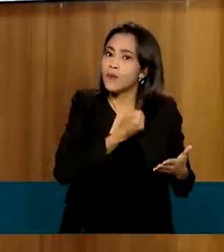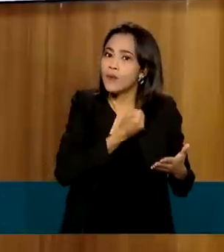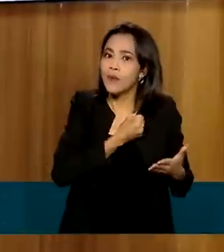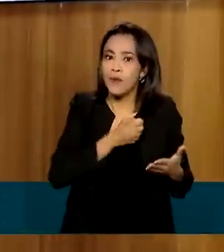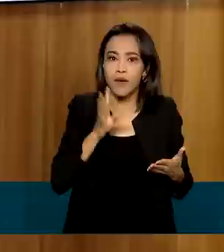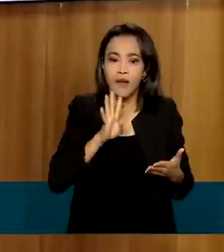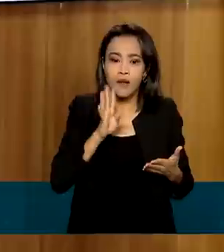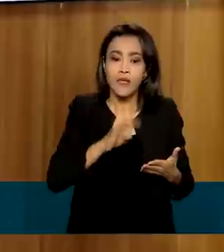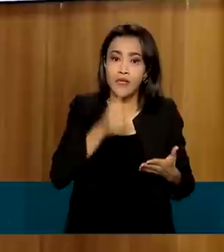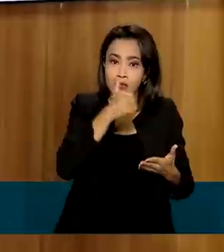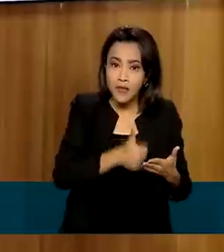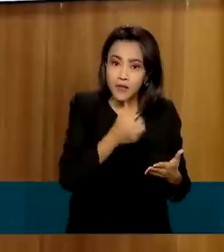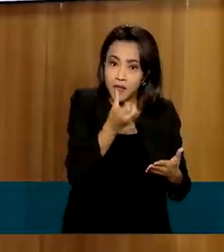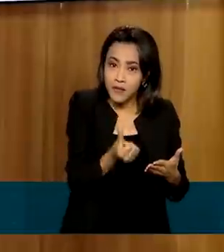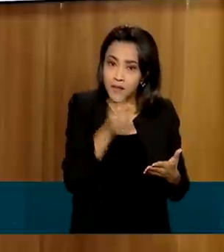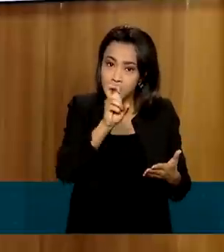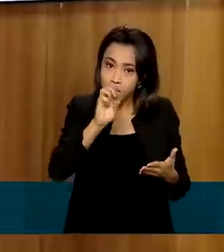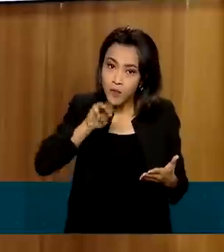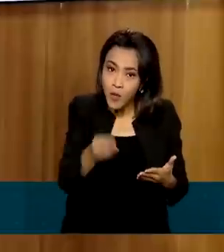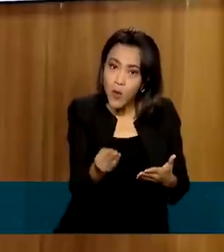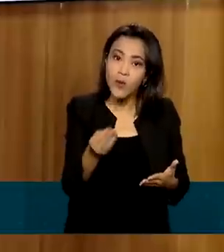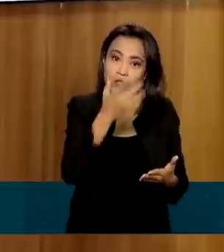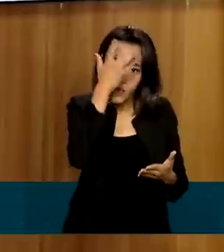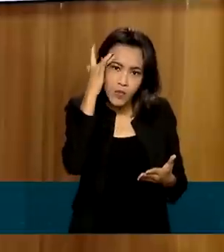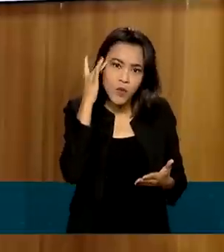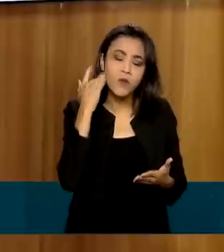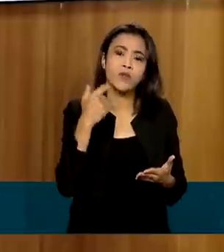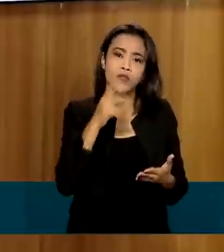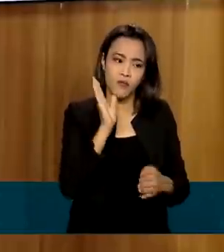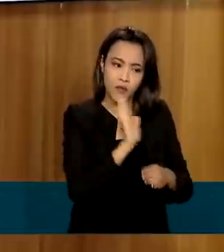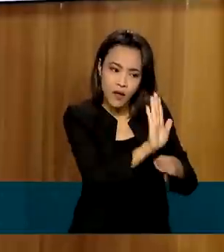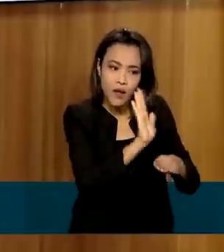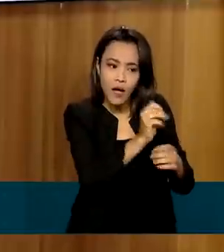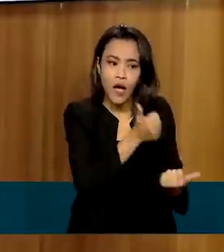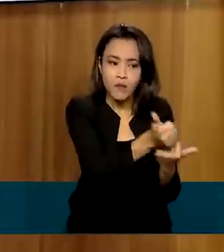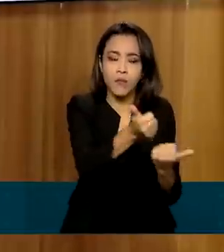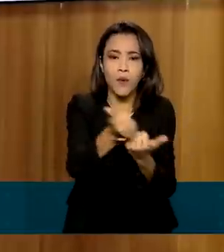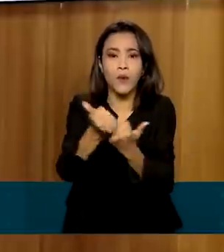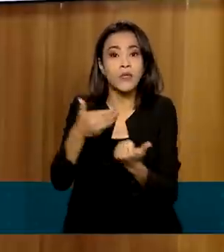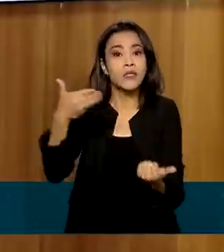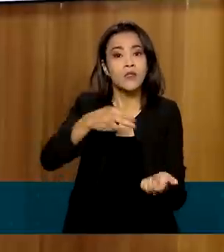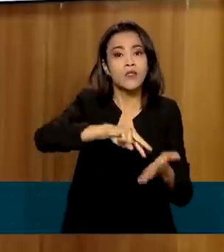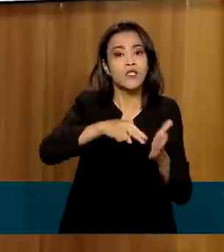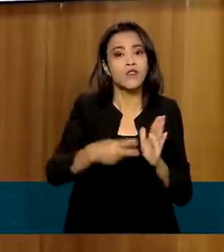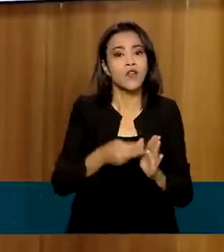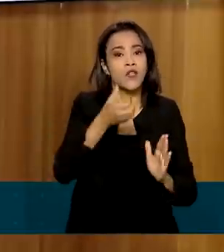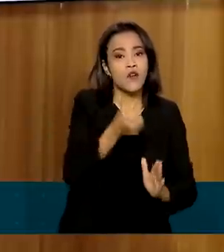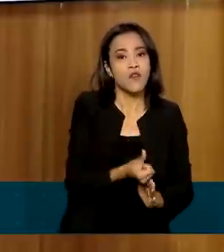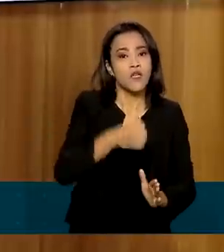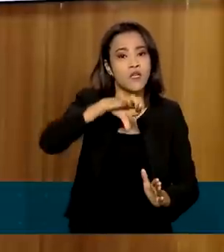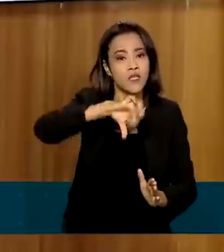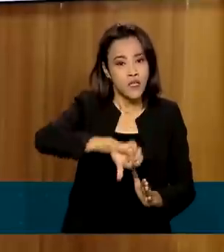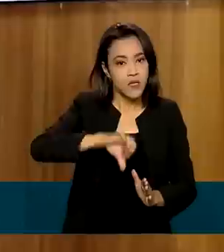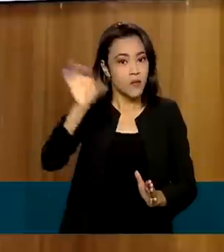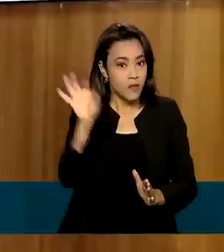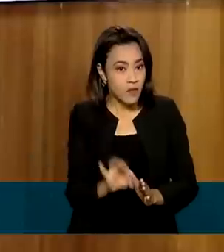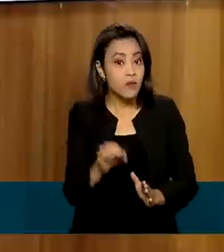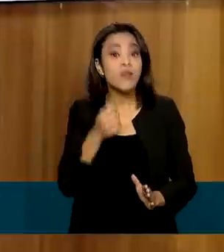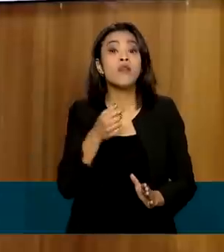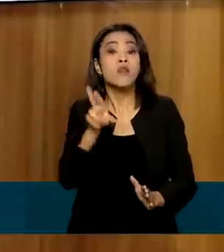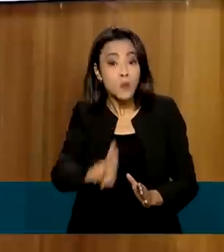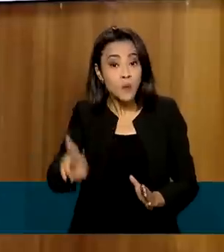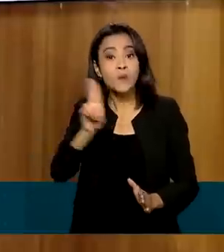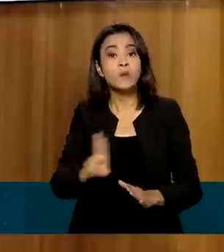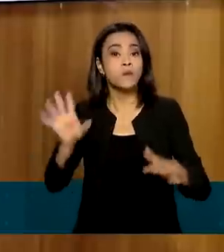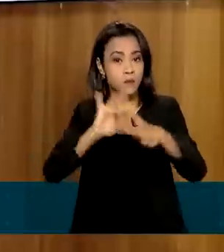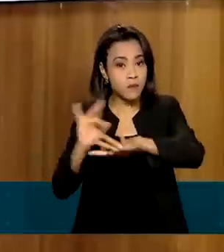165 milhões de brasileiros que vão ser beneficiados representam 96% dos usuários das redes sociais. Então, gente